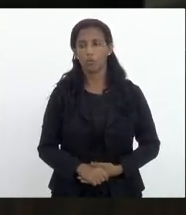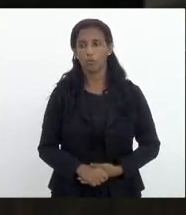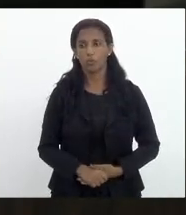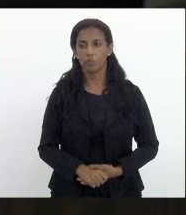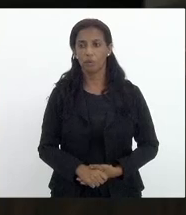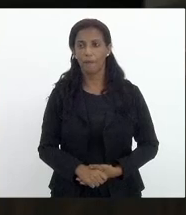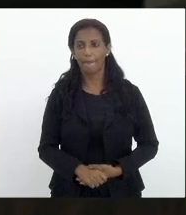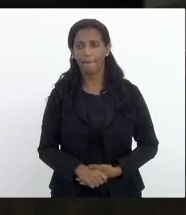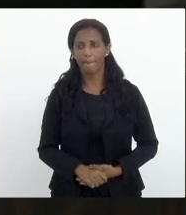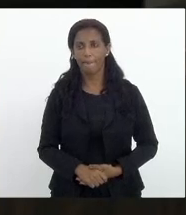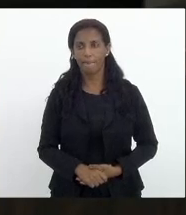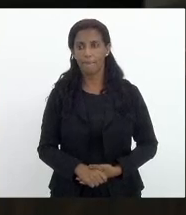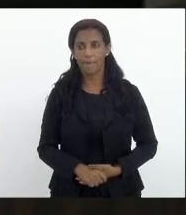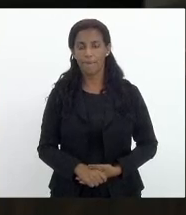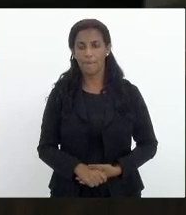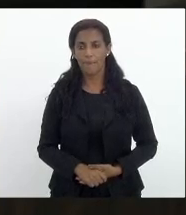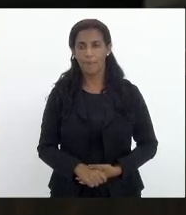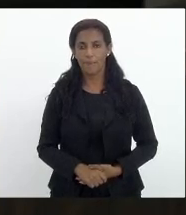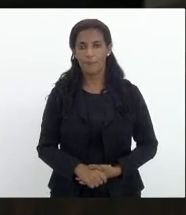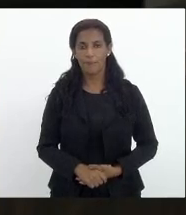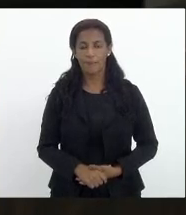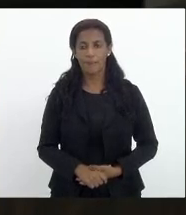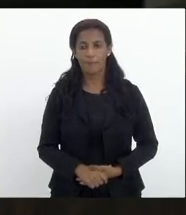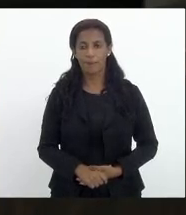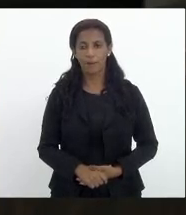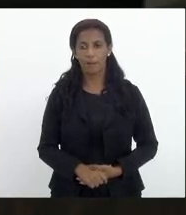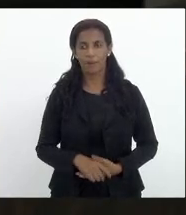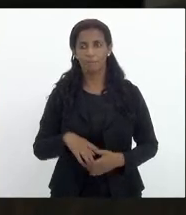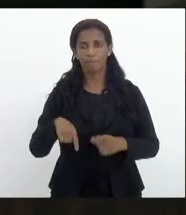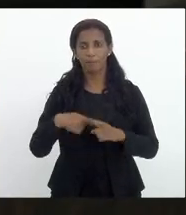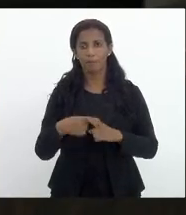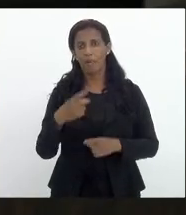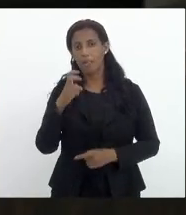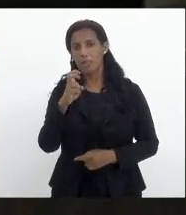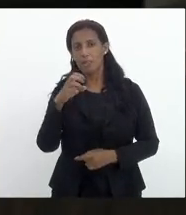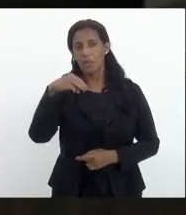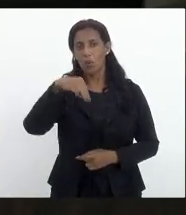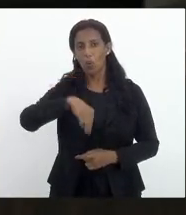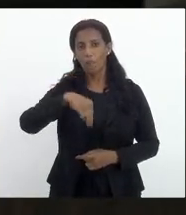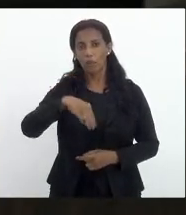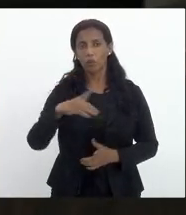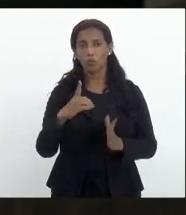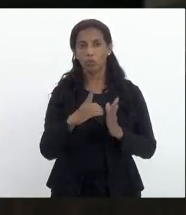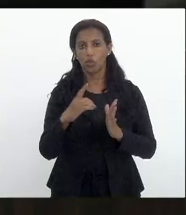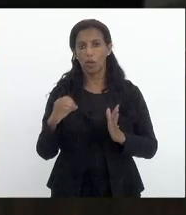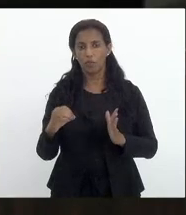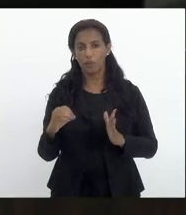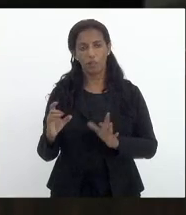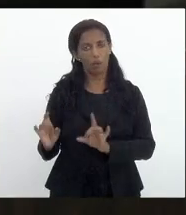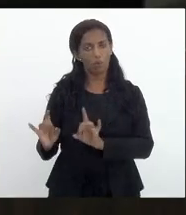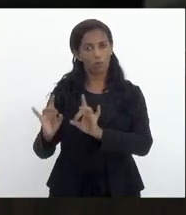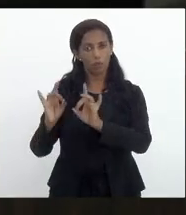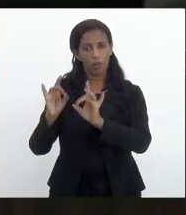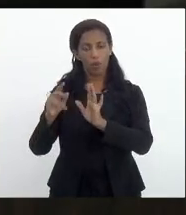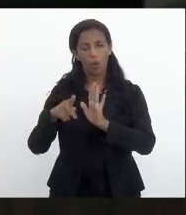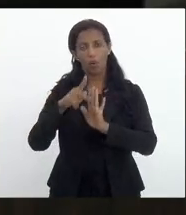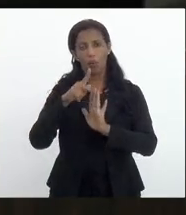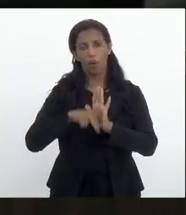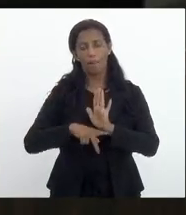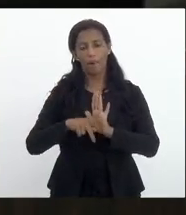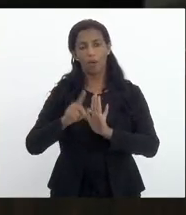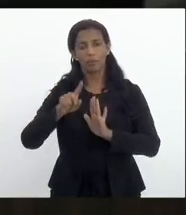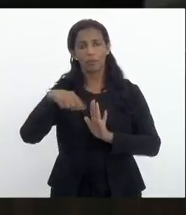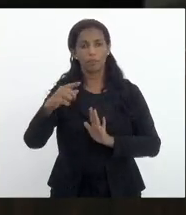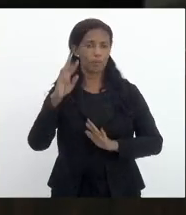Então, de pronto, mais cinco, dez minutos, teremos um diário oficial extra, com a pauta da próxima